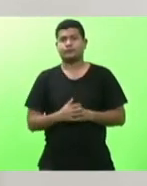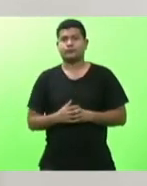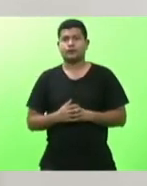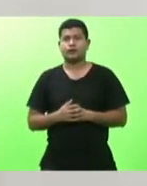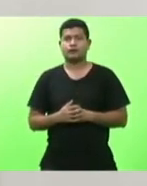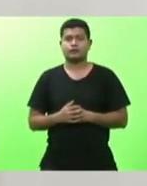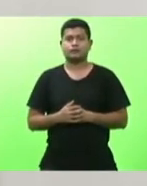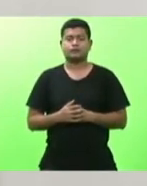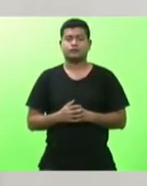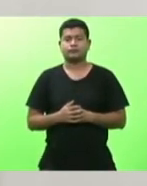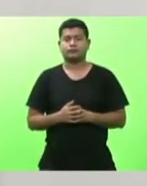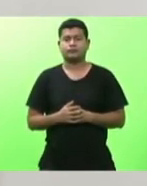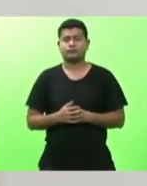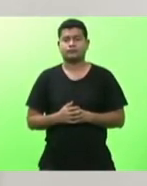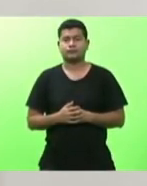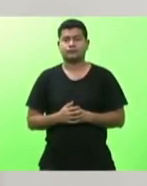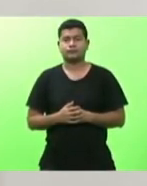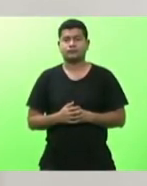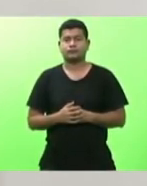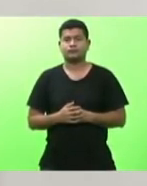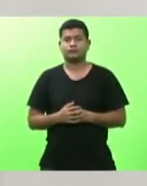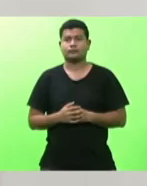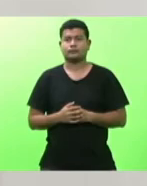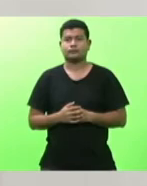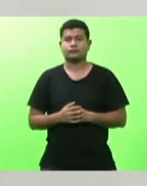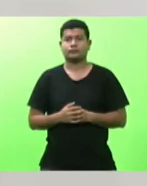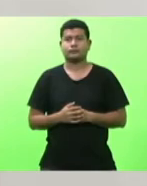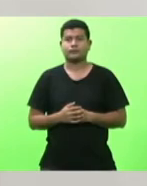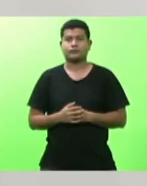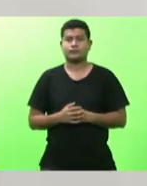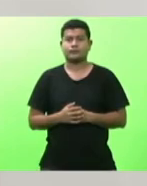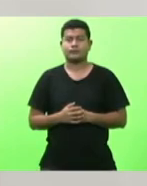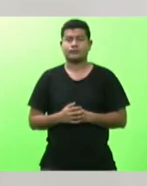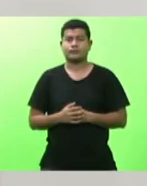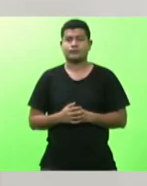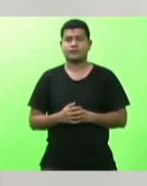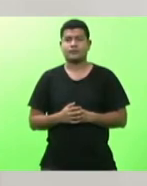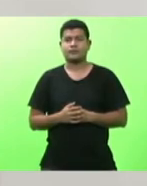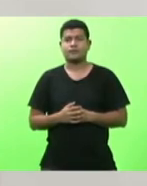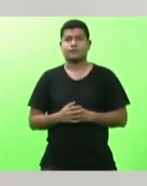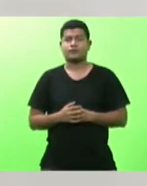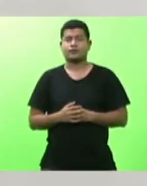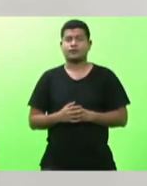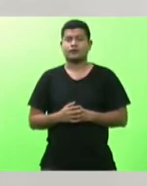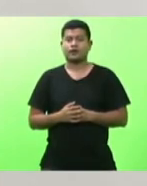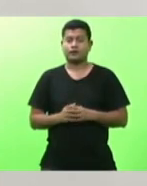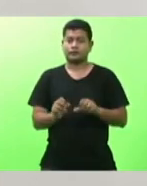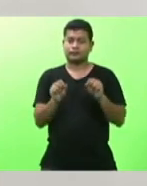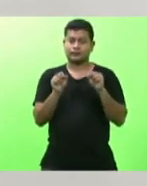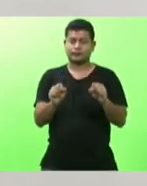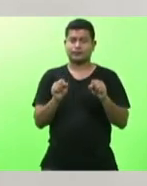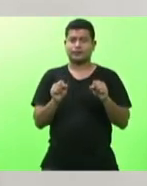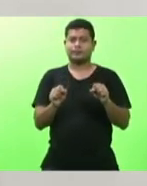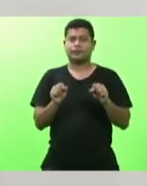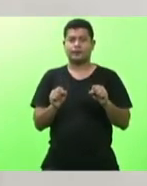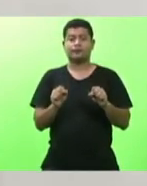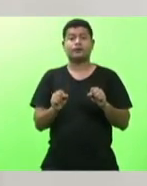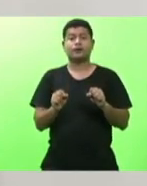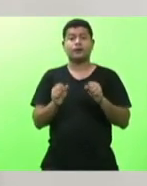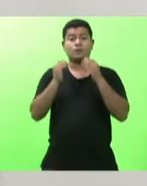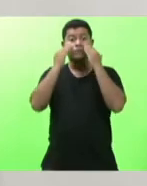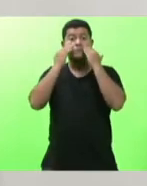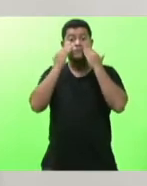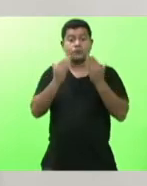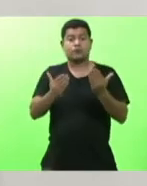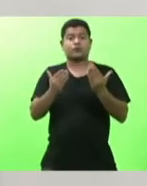deputado podendo aí tem mais 2 minutos podendo aí mostrar e trazer